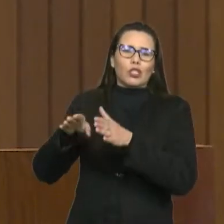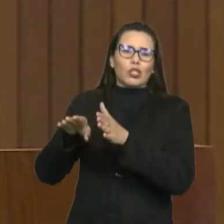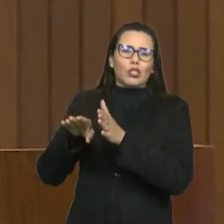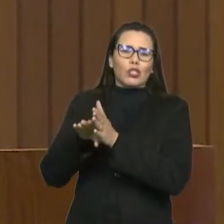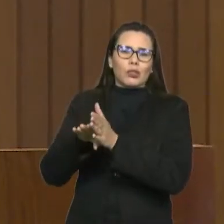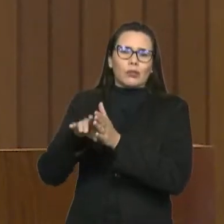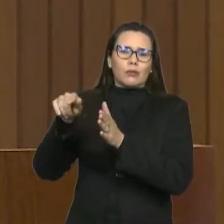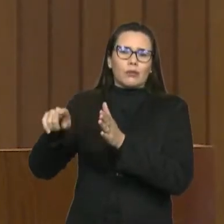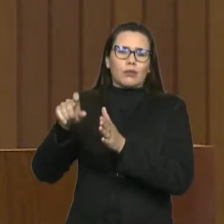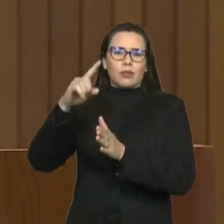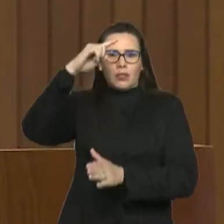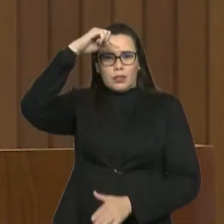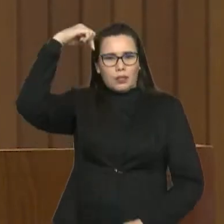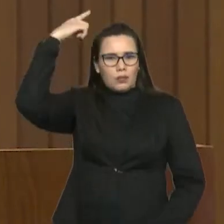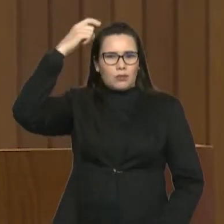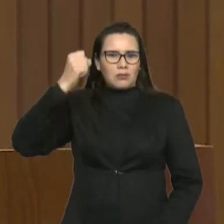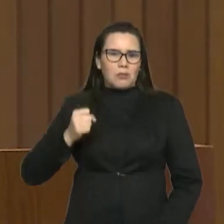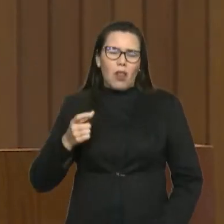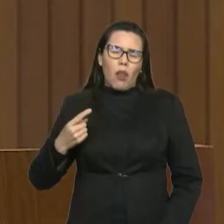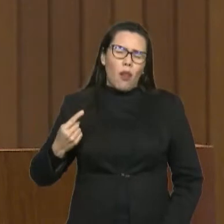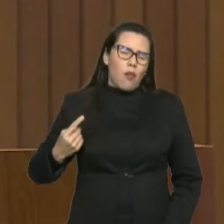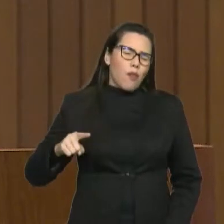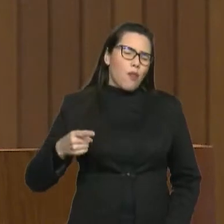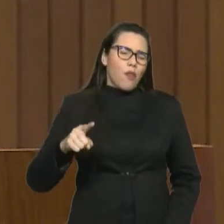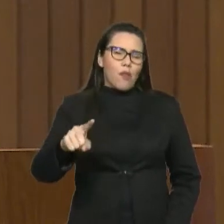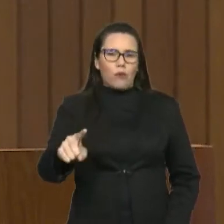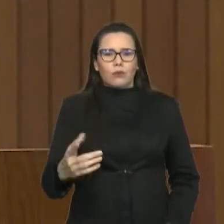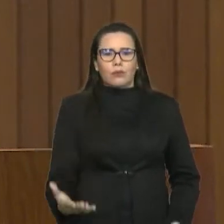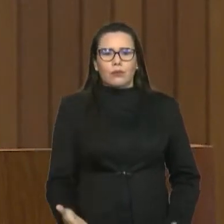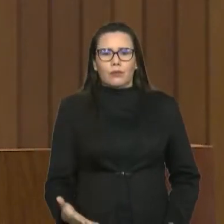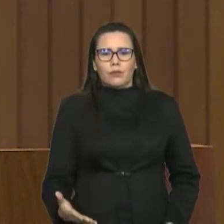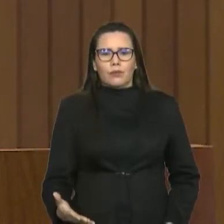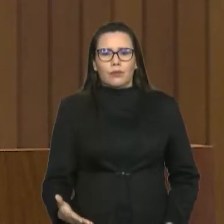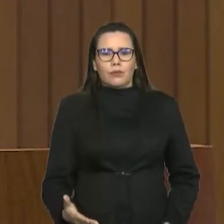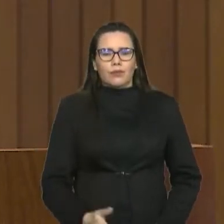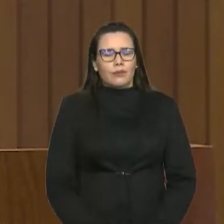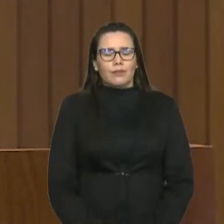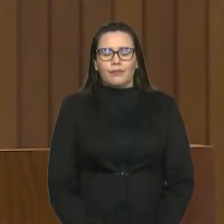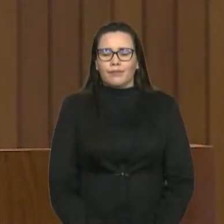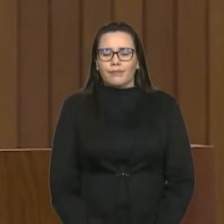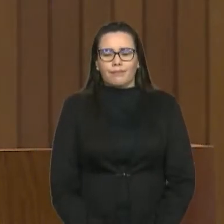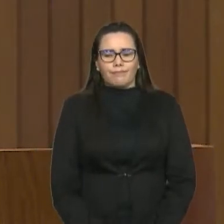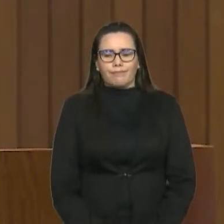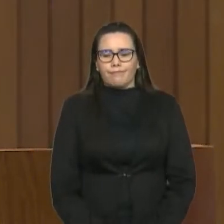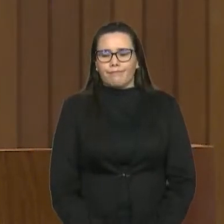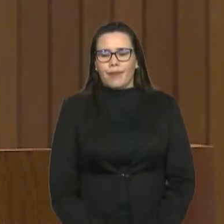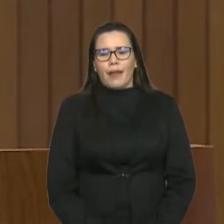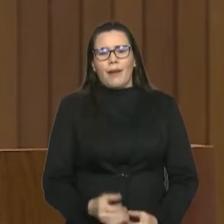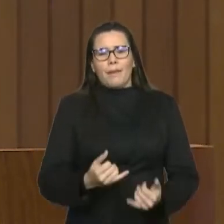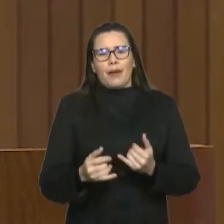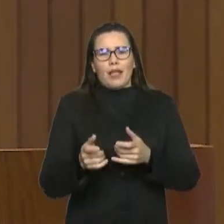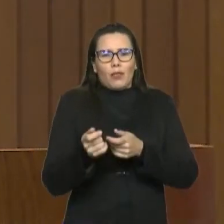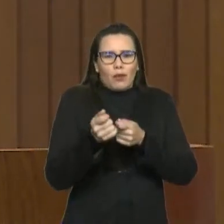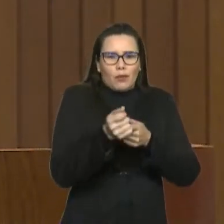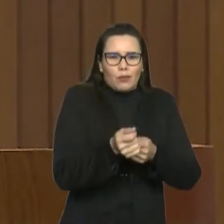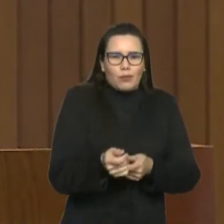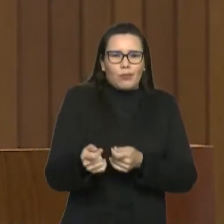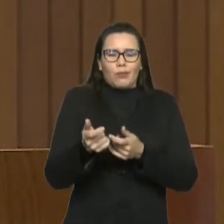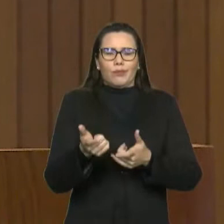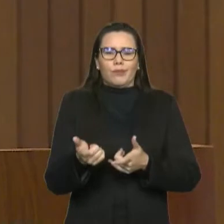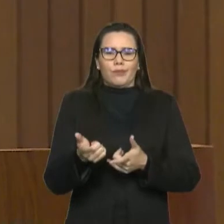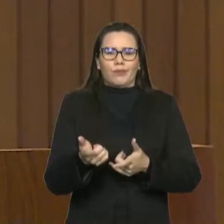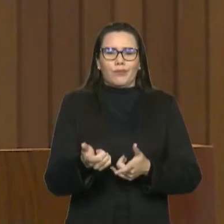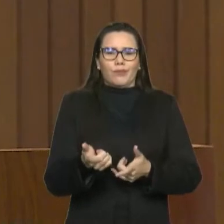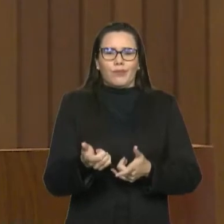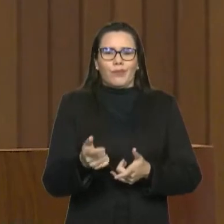constatamos, senhor presidente, é um faz de conta. Faz de conta que em São Luís tem uma unidade de zoonose e as